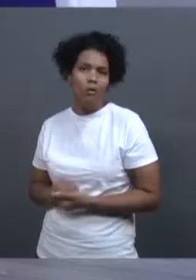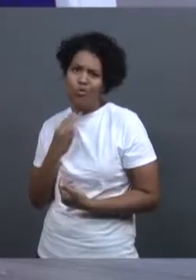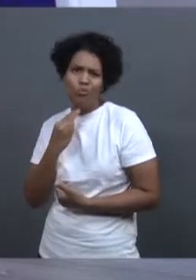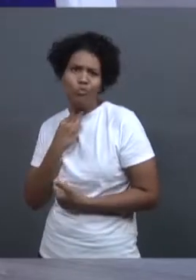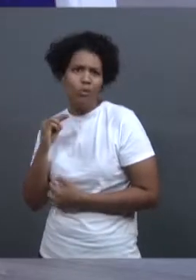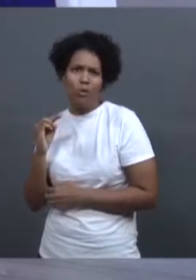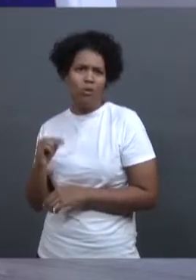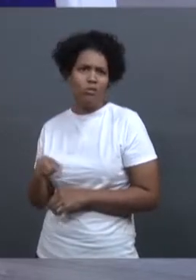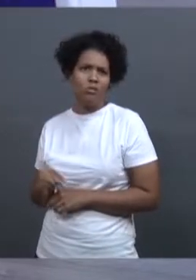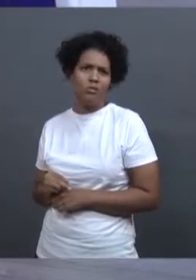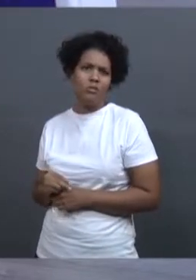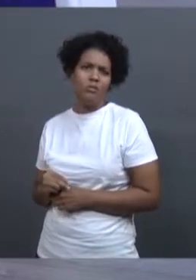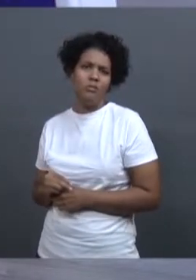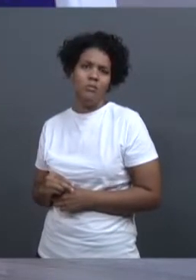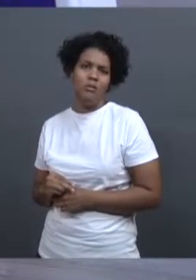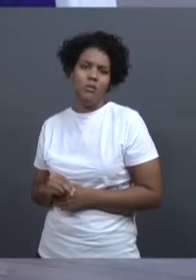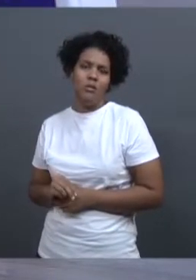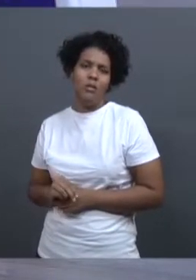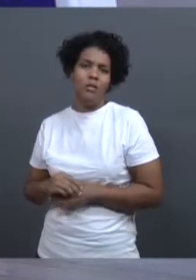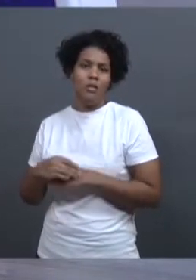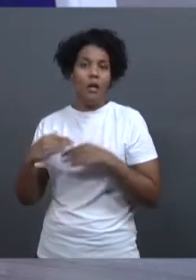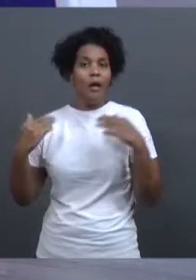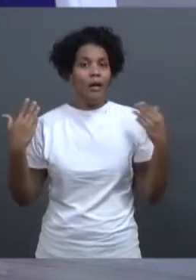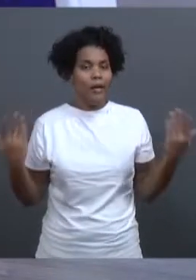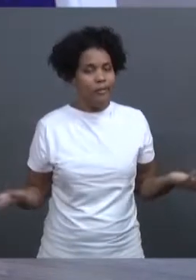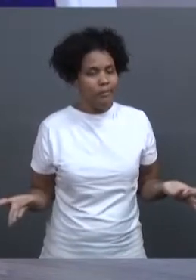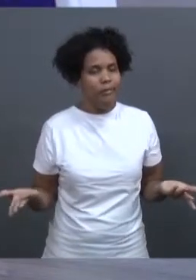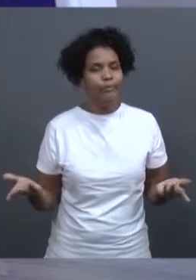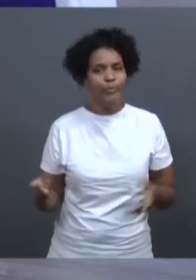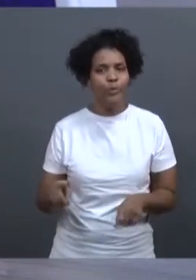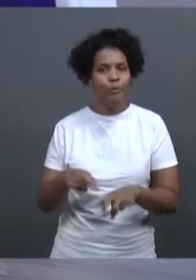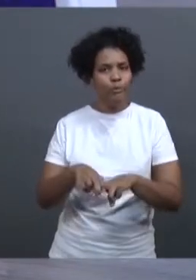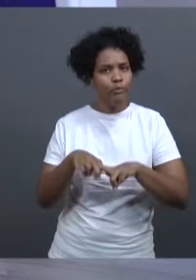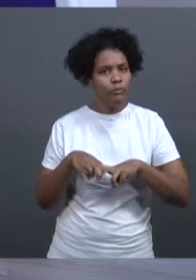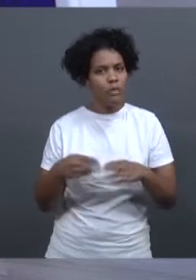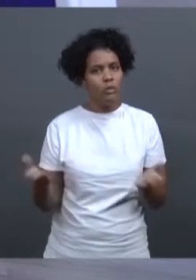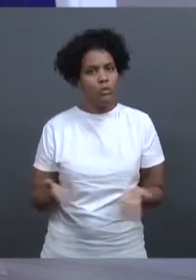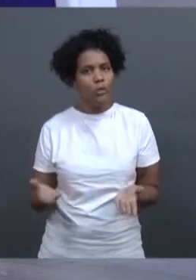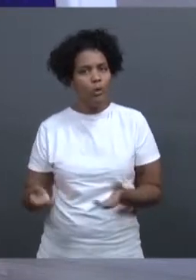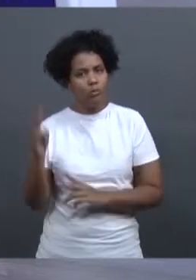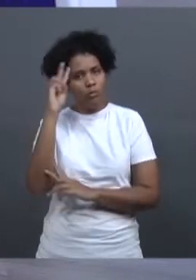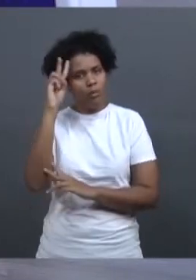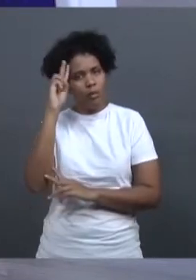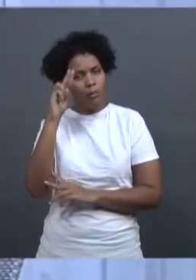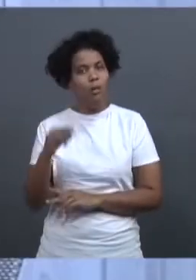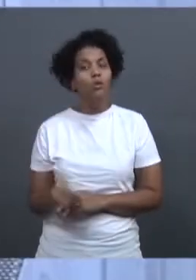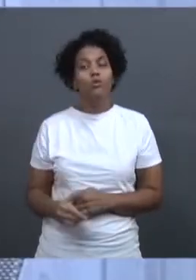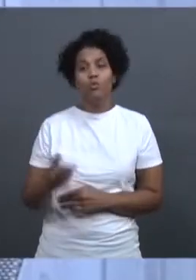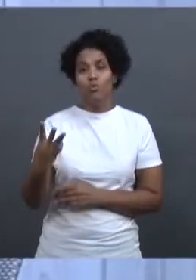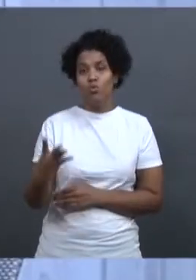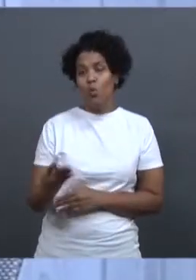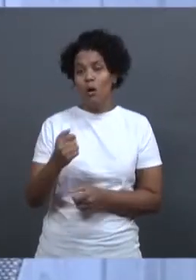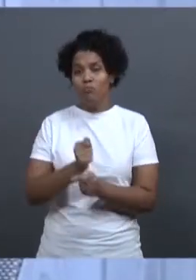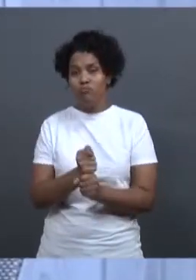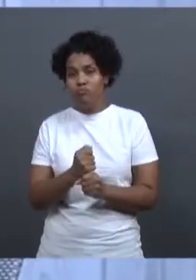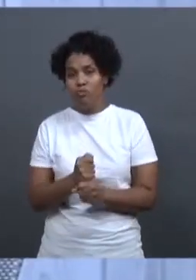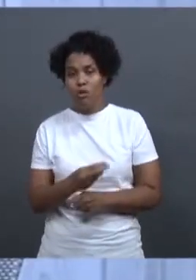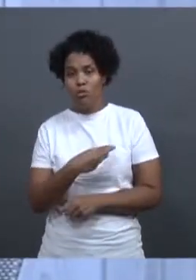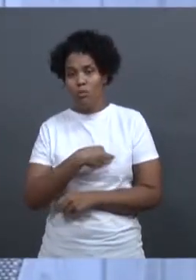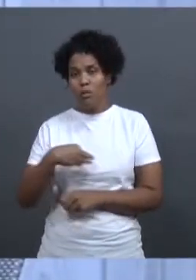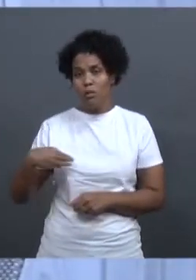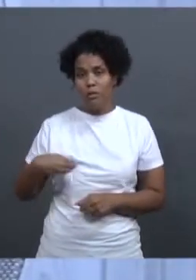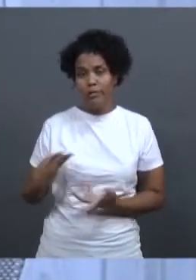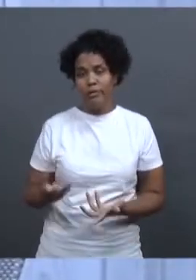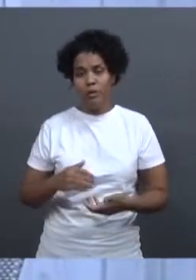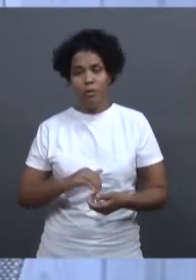forma alguma. Por isso que hoje a gente está relembrando esses quatro anos da tragédia de Mariana. Bom, agora a gente fica sabendo como